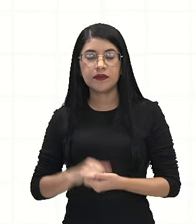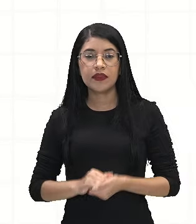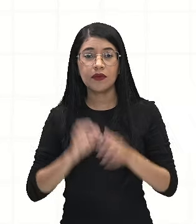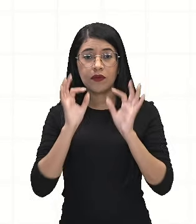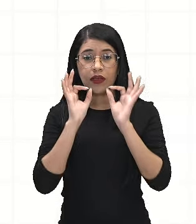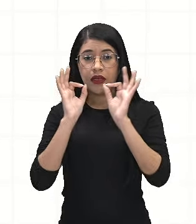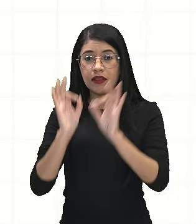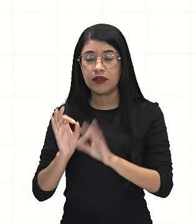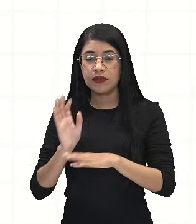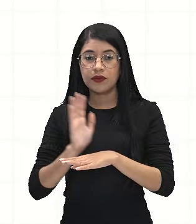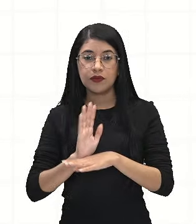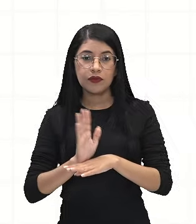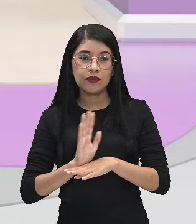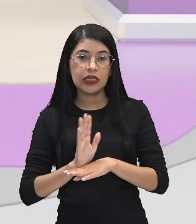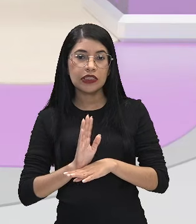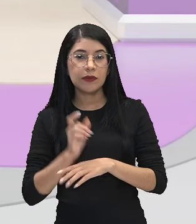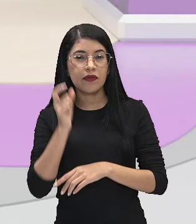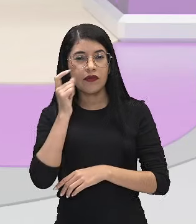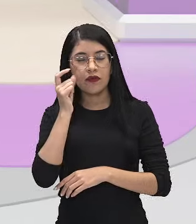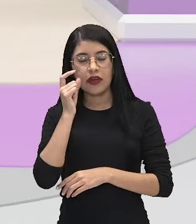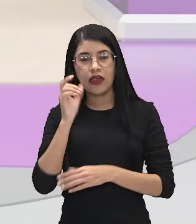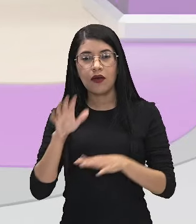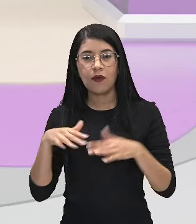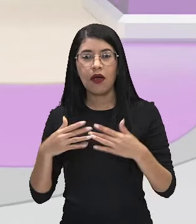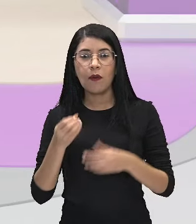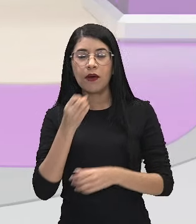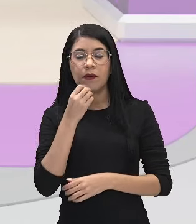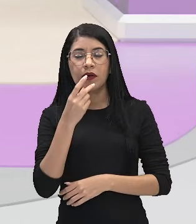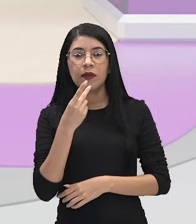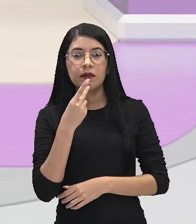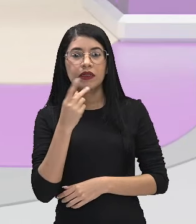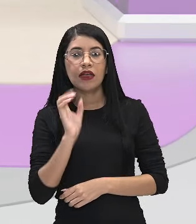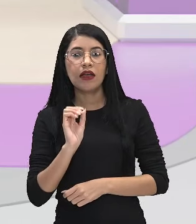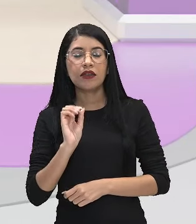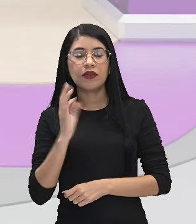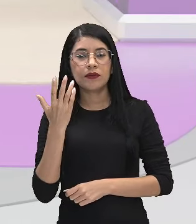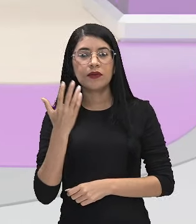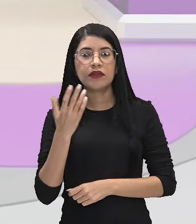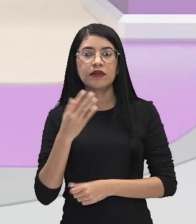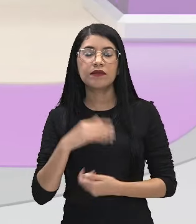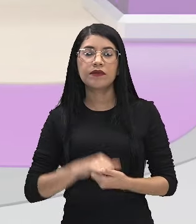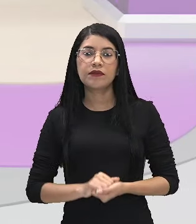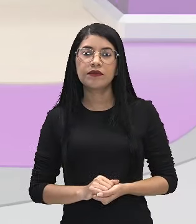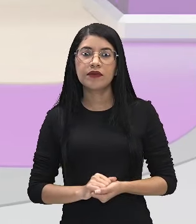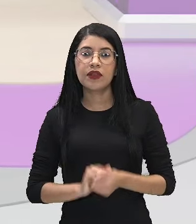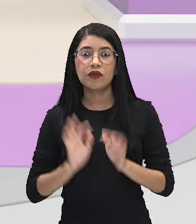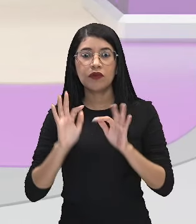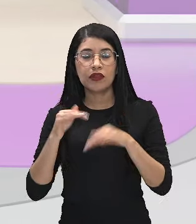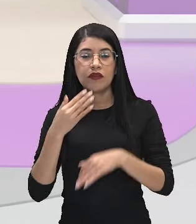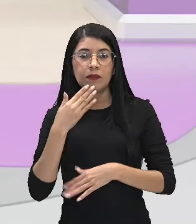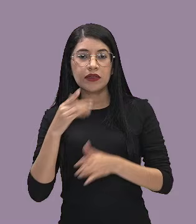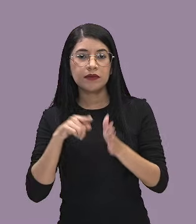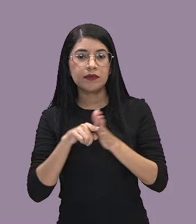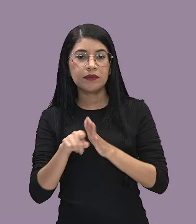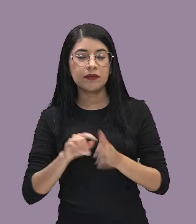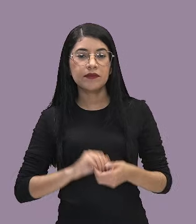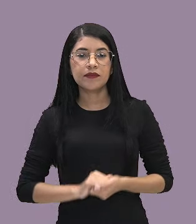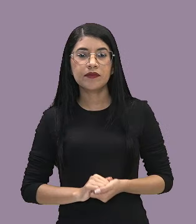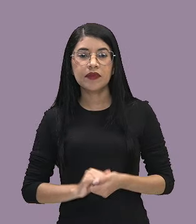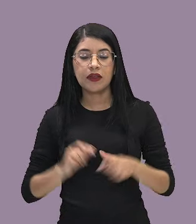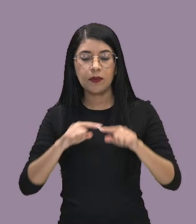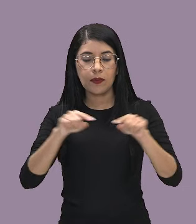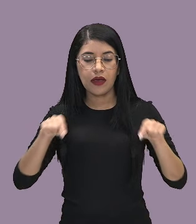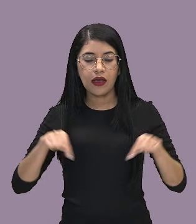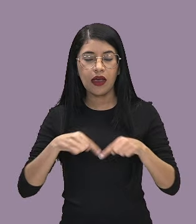atentem-se aí no vídeo para verificar qual é a probabilidade que vai ser pedida aí ao final desse vídeo. Numa